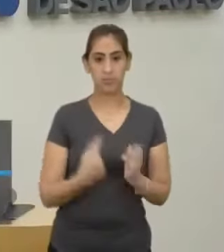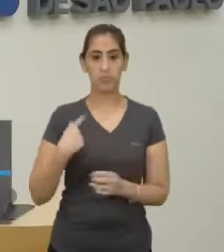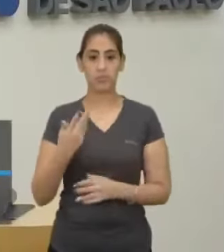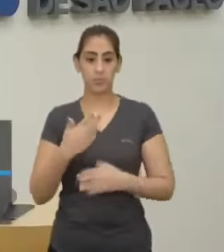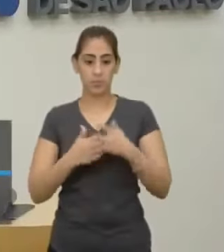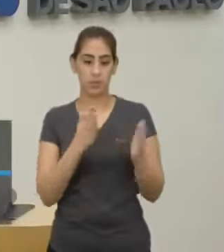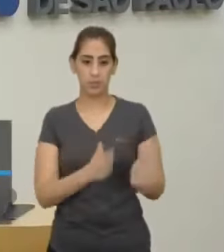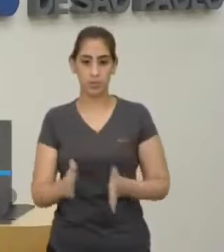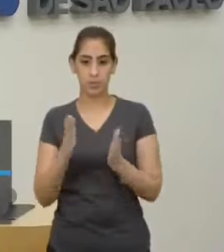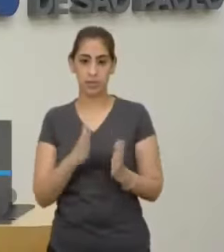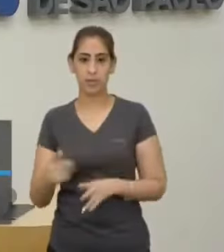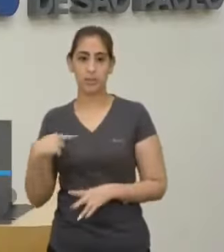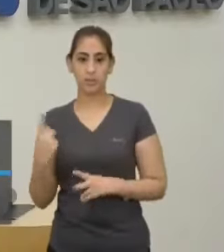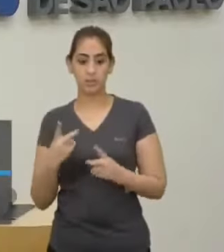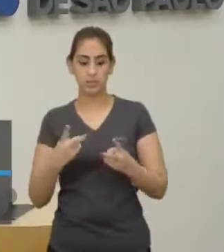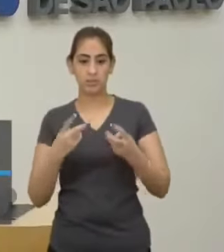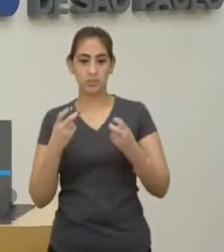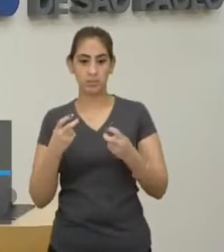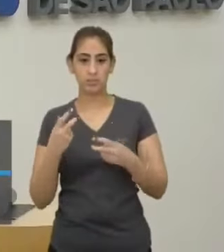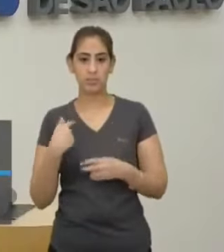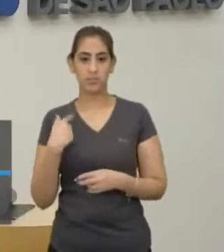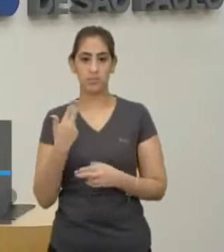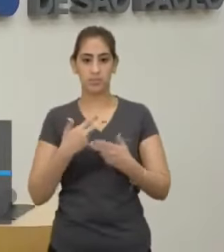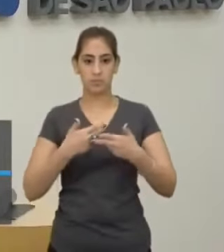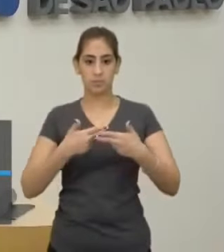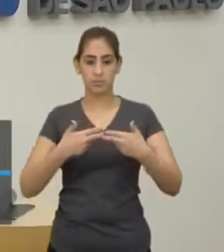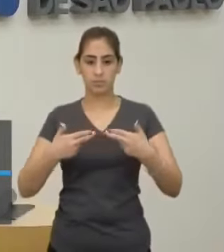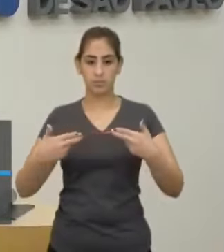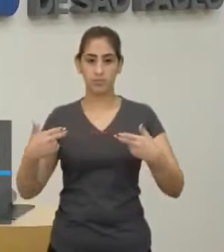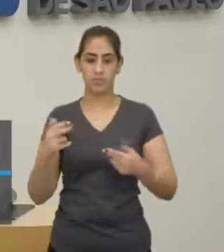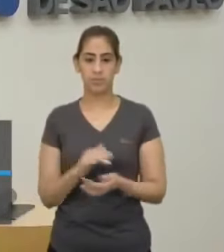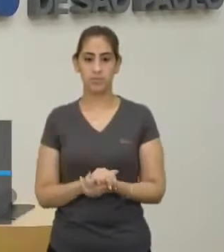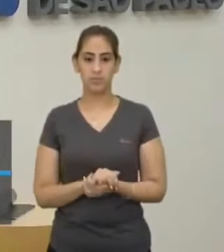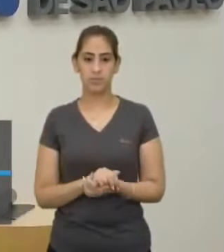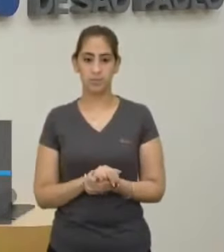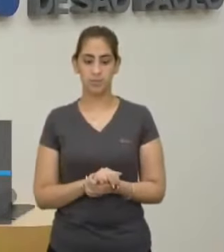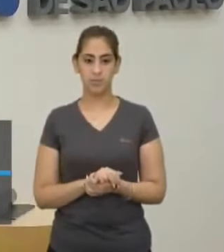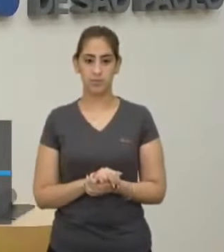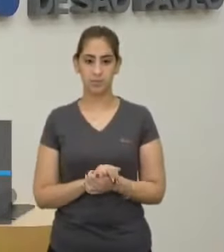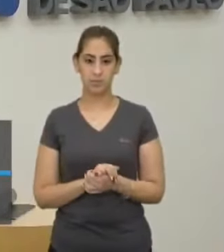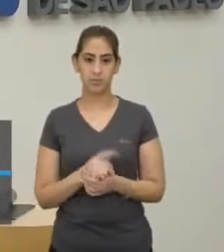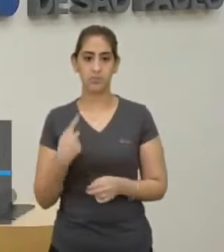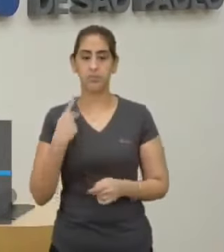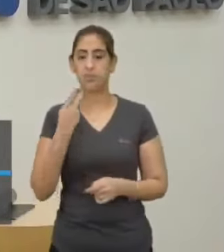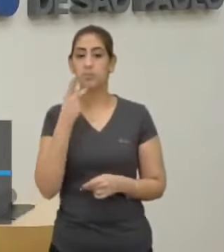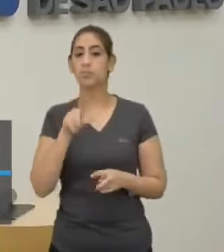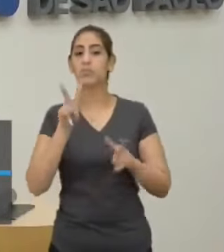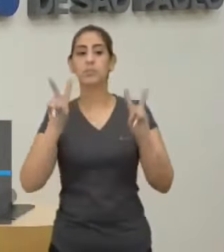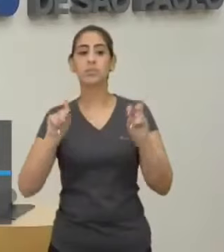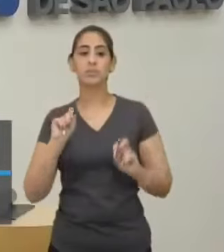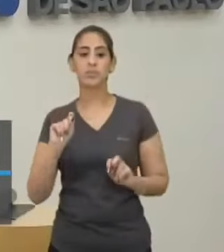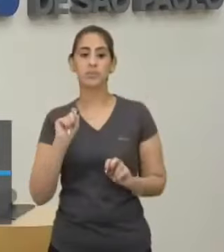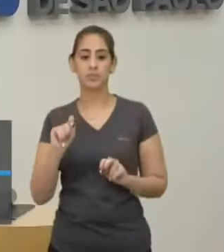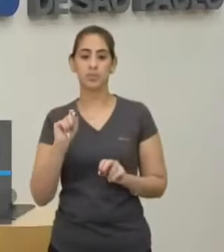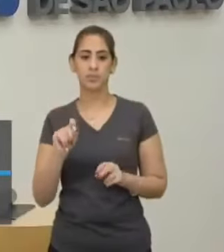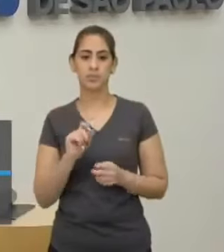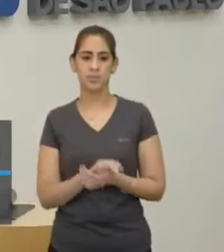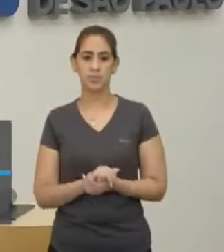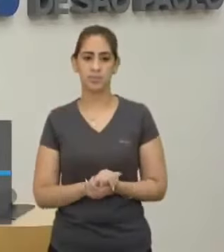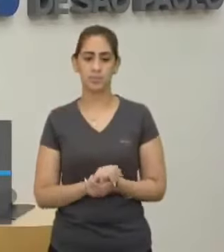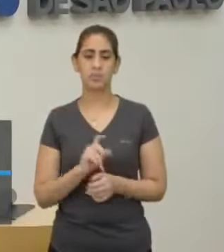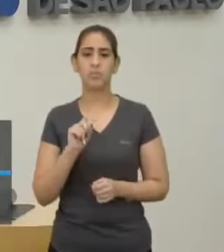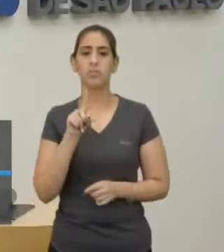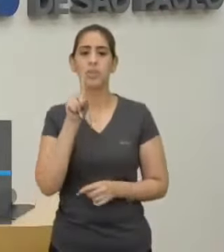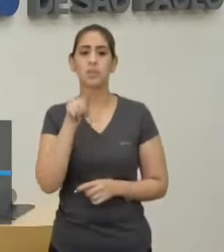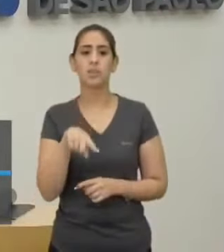processo, a gente se apropria também de algumas nomenclaturas Vamos falar, então, sobre isso Na perspectiva do que